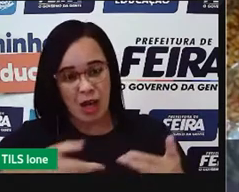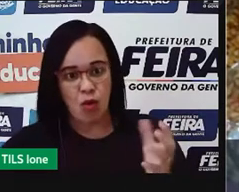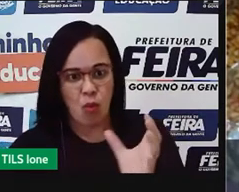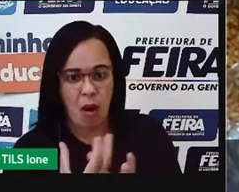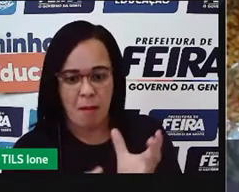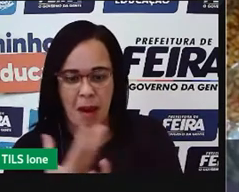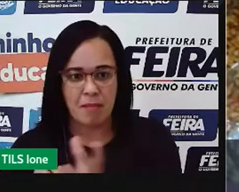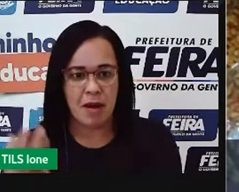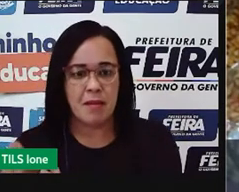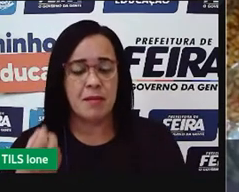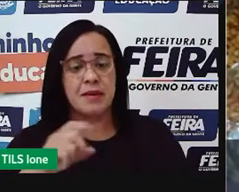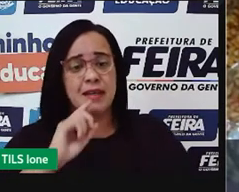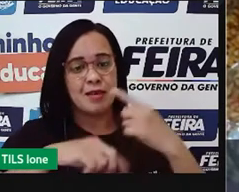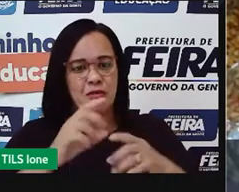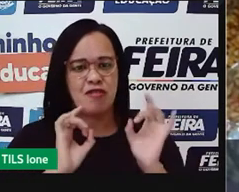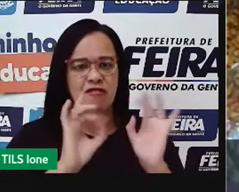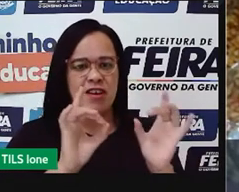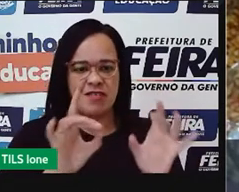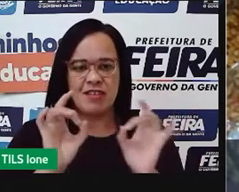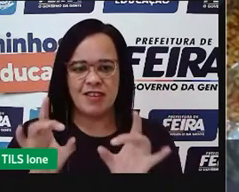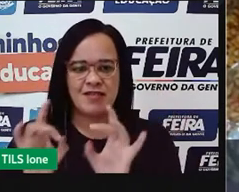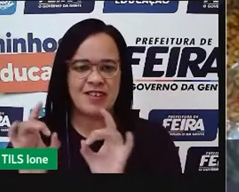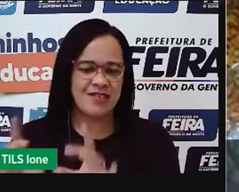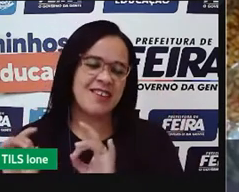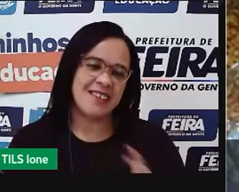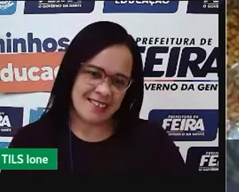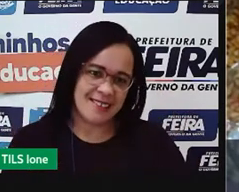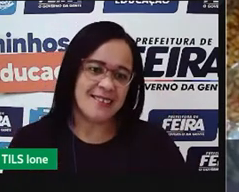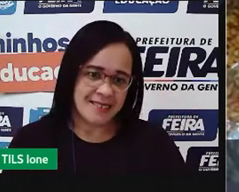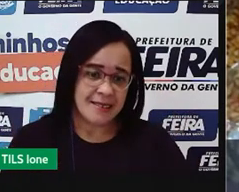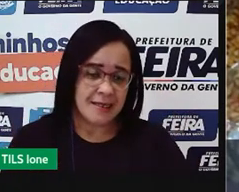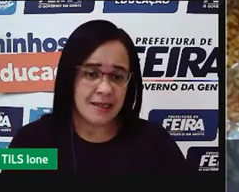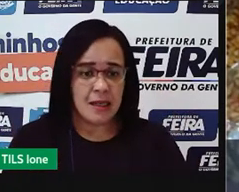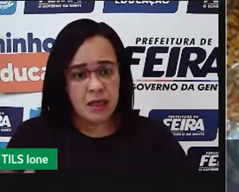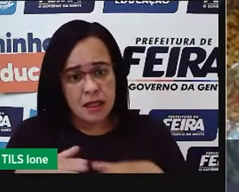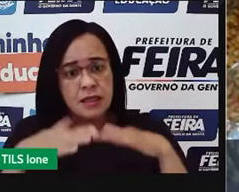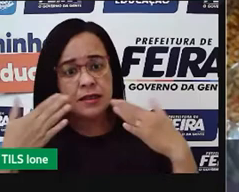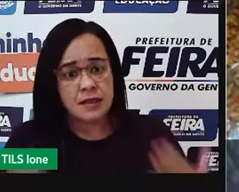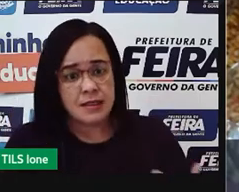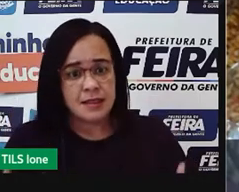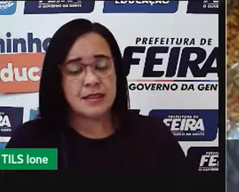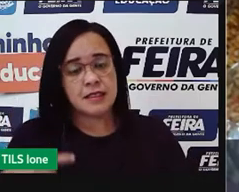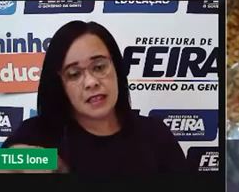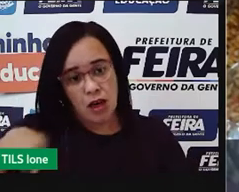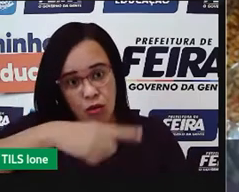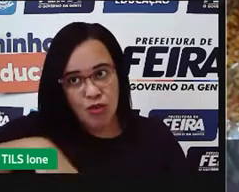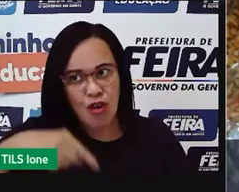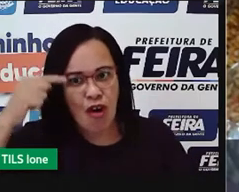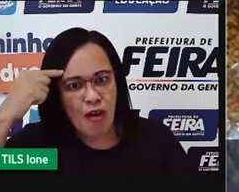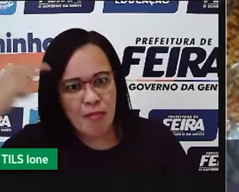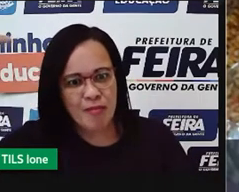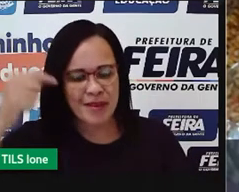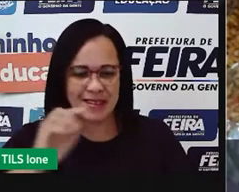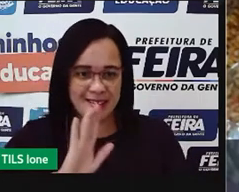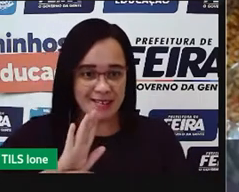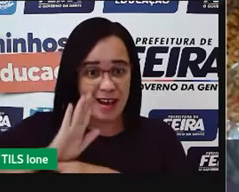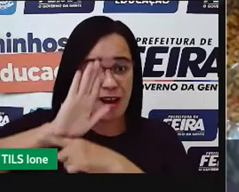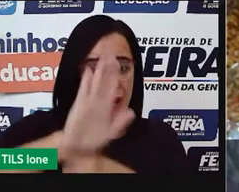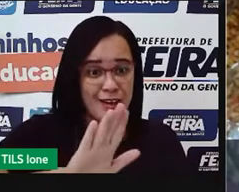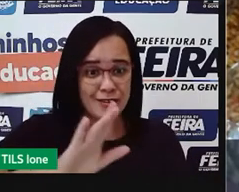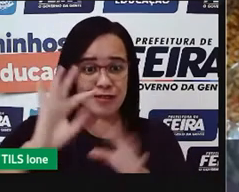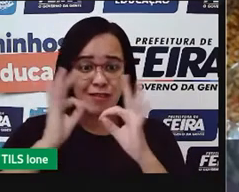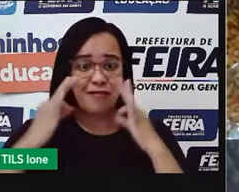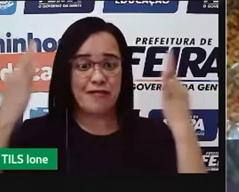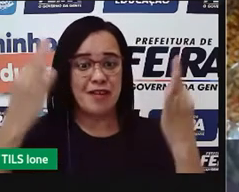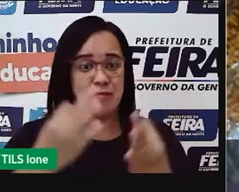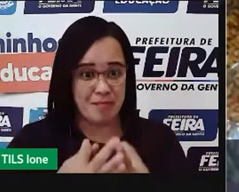lá pra cá. E aí, a gente, né, fica com essa ideia de ajudar, de fortalecer também essa agricultura familiar, até porque a